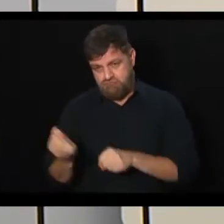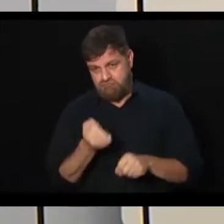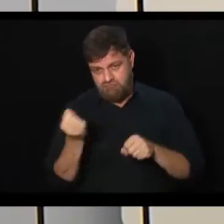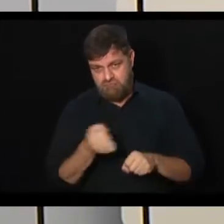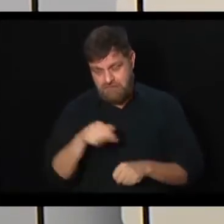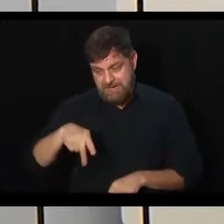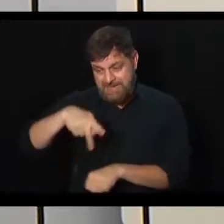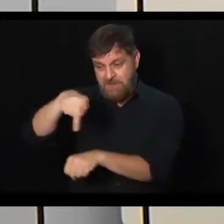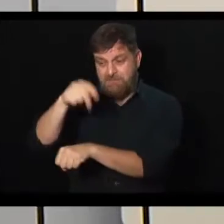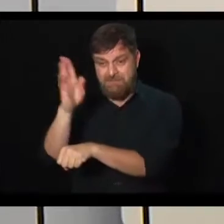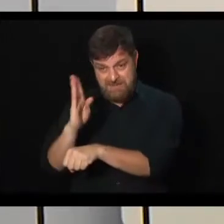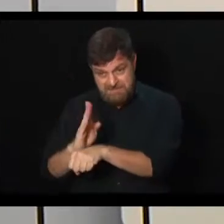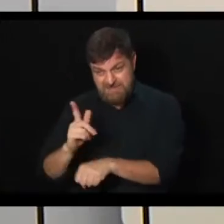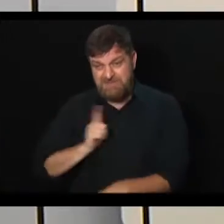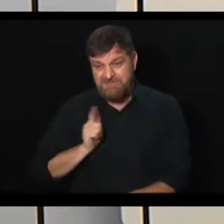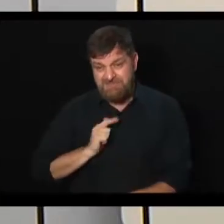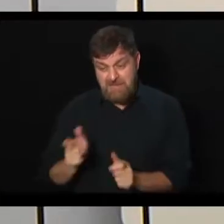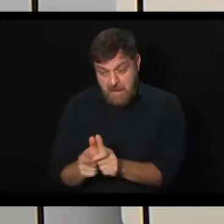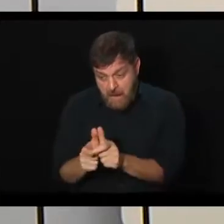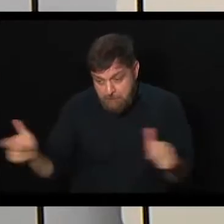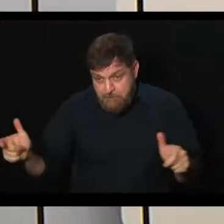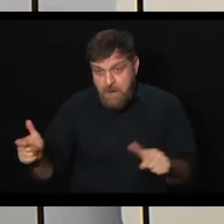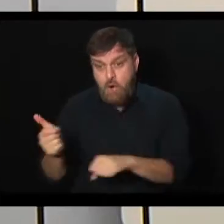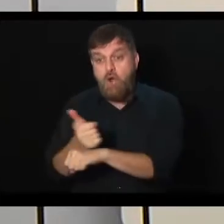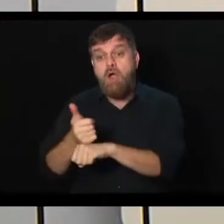com o maior número de empregadas domésticas do mundo,